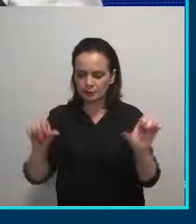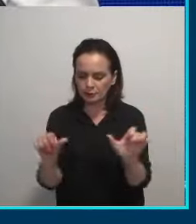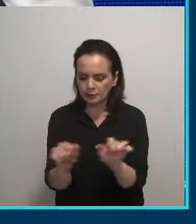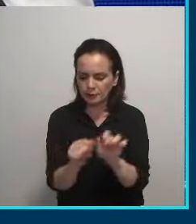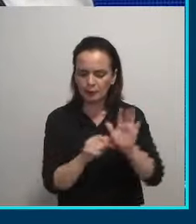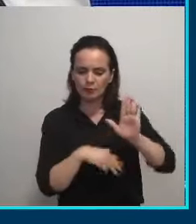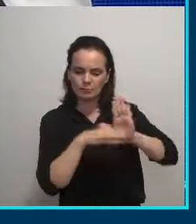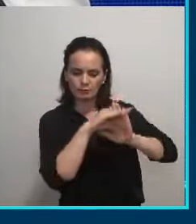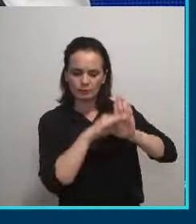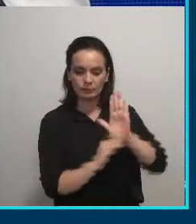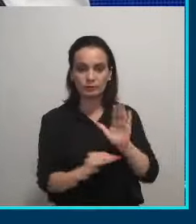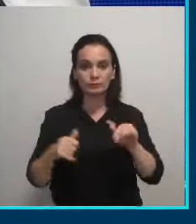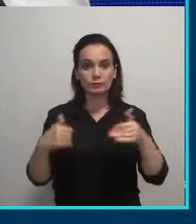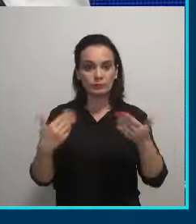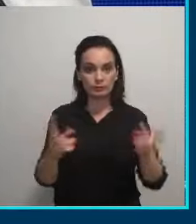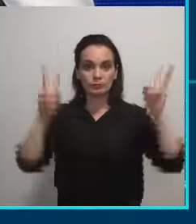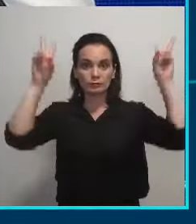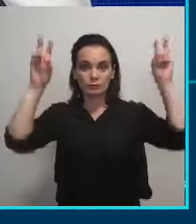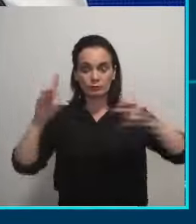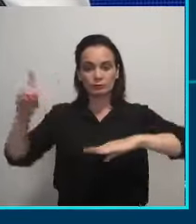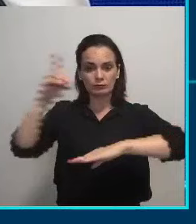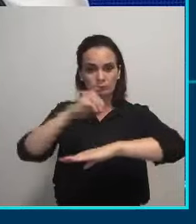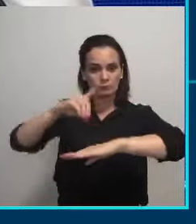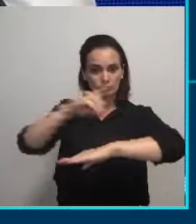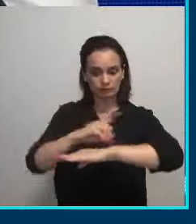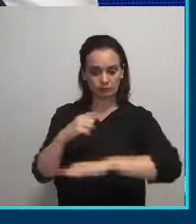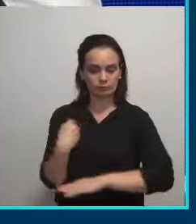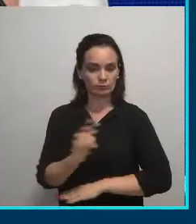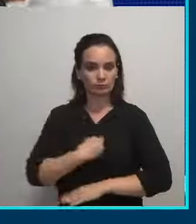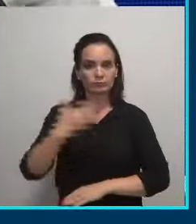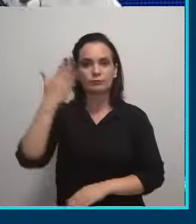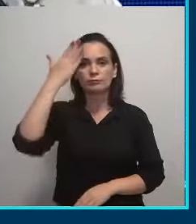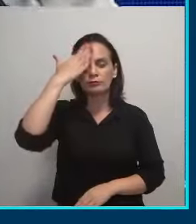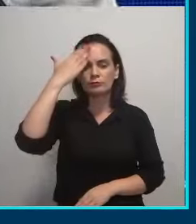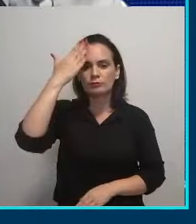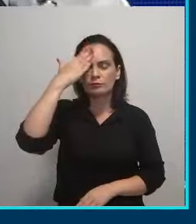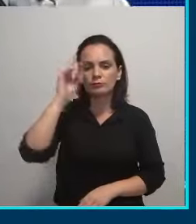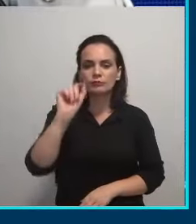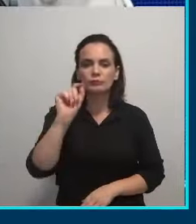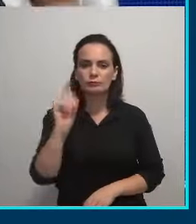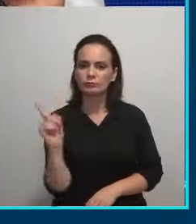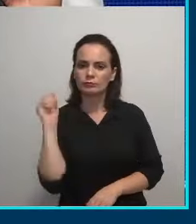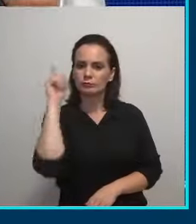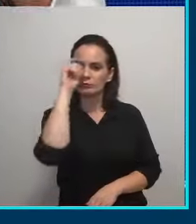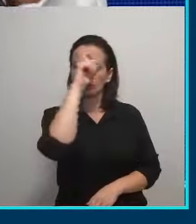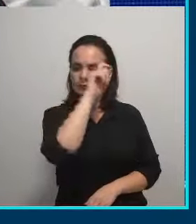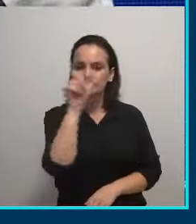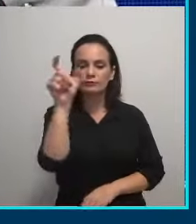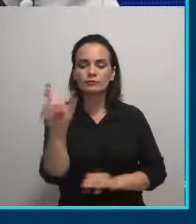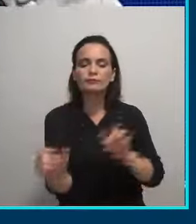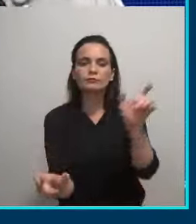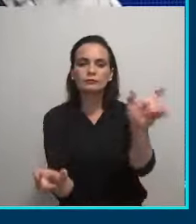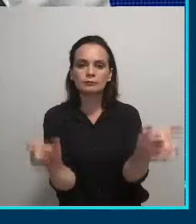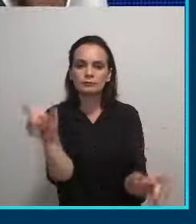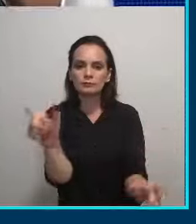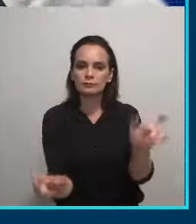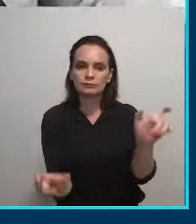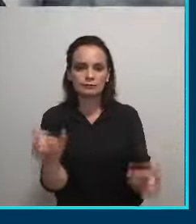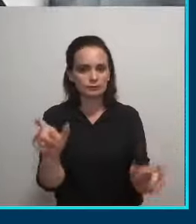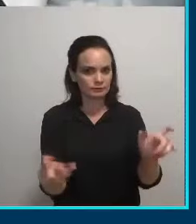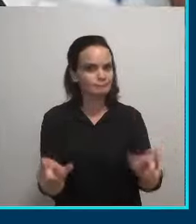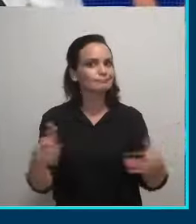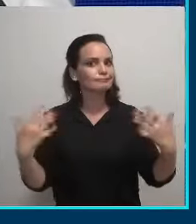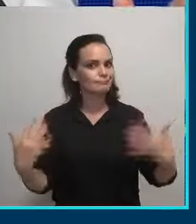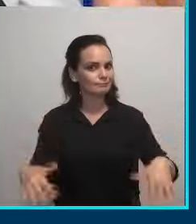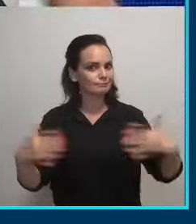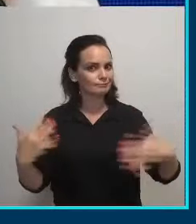a gente fala sobre a Dengue, a gente entende que a dificuldade das pessoas é muito grande quando